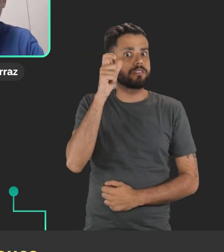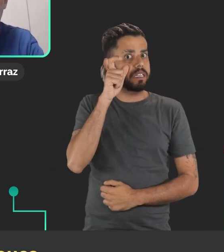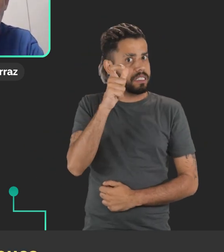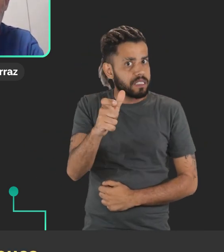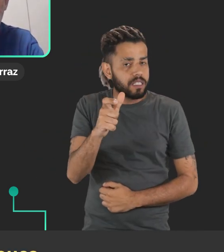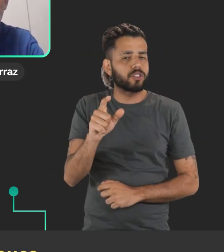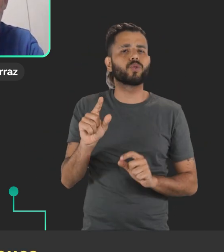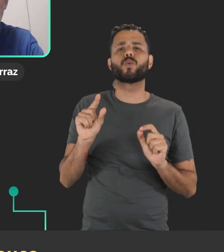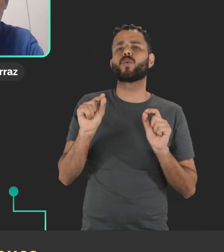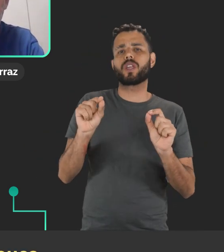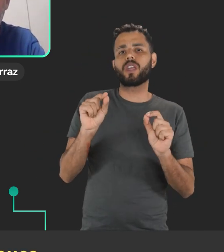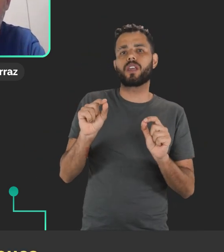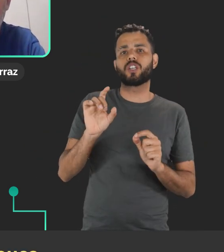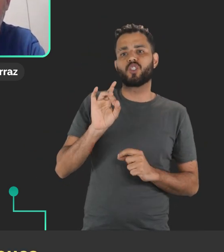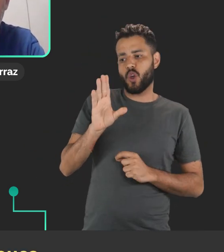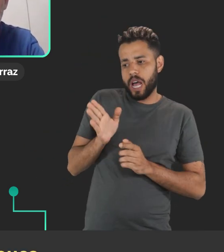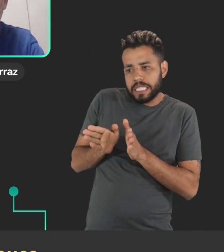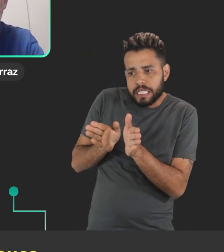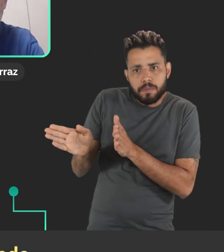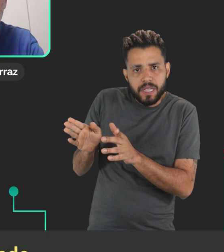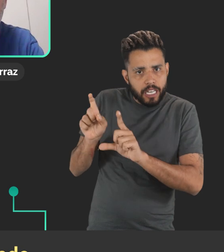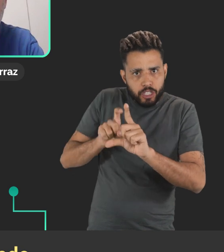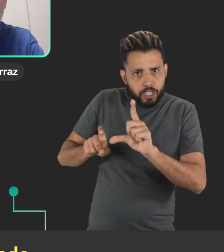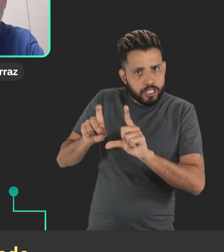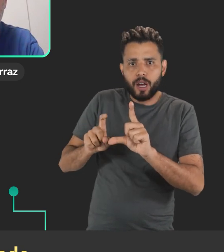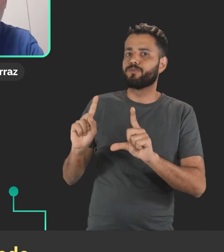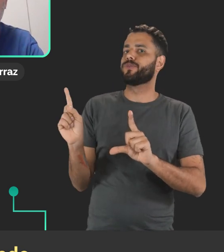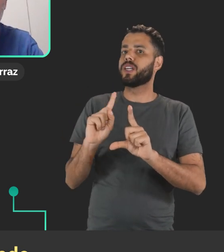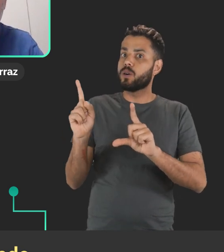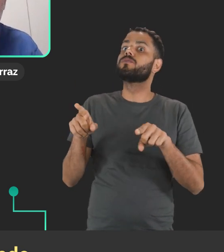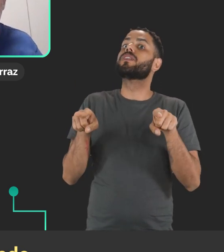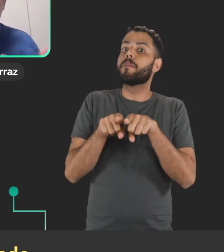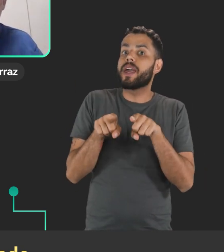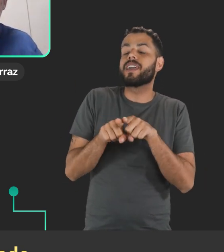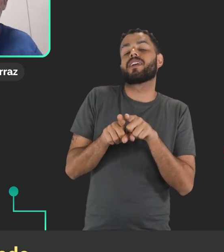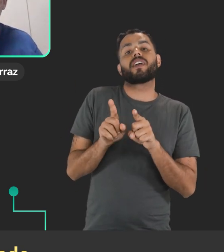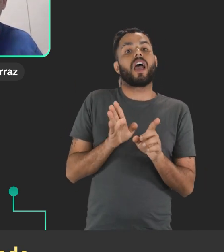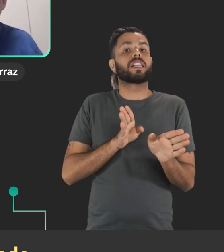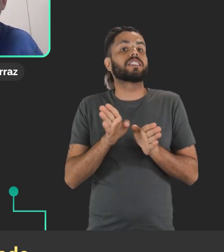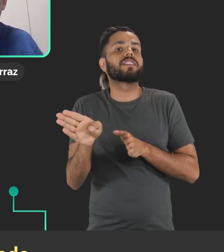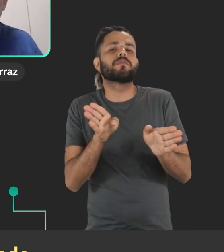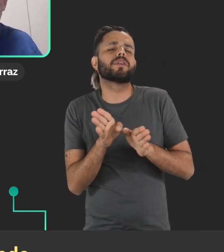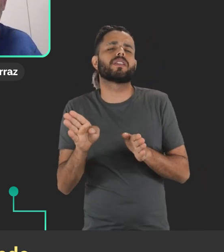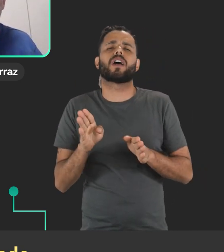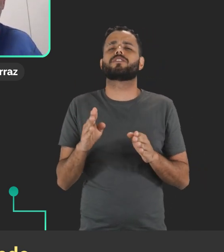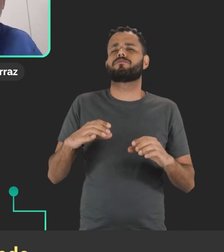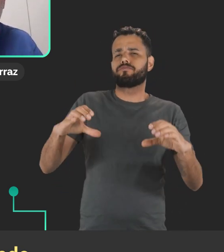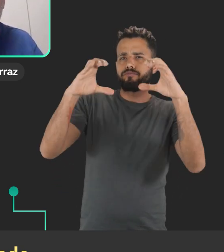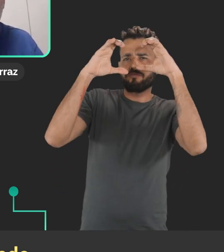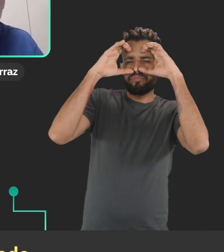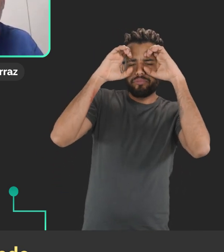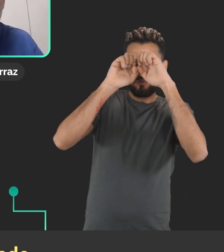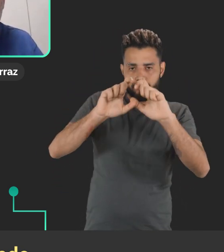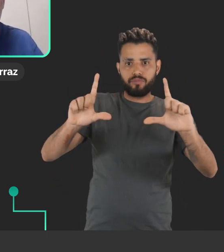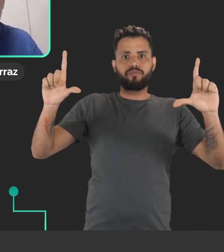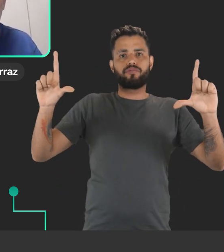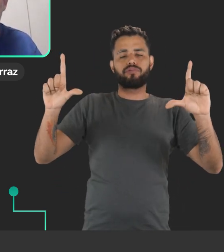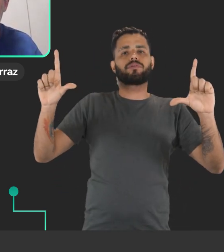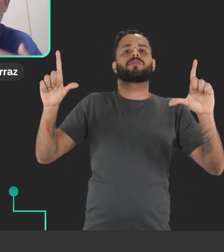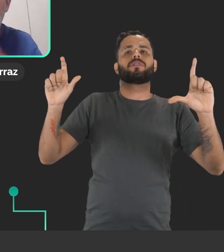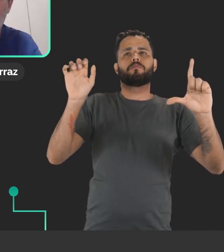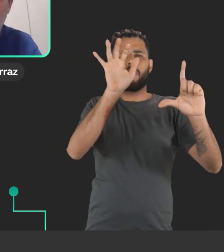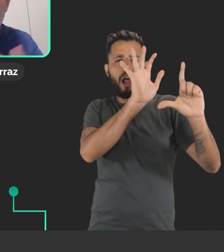indo um pouco além da questão da acessibilidade digital, que é falar sobre acessibilidade em ambientes de realidade virtual,